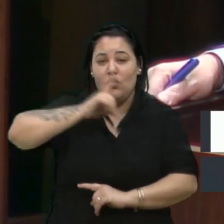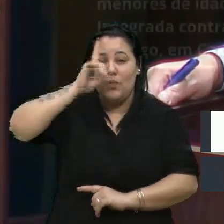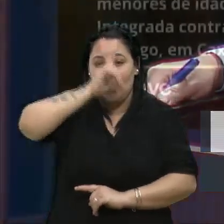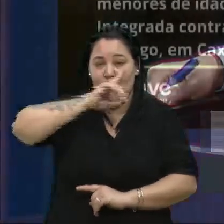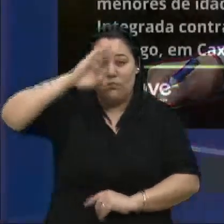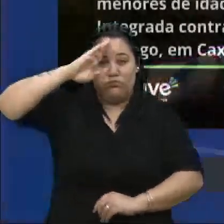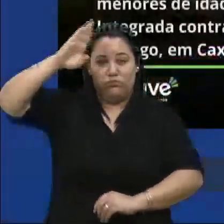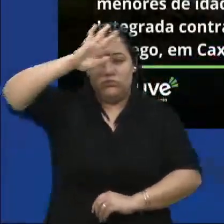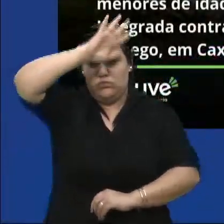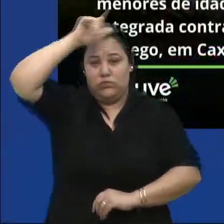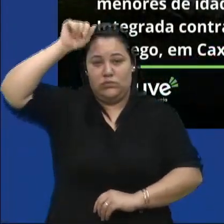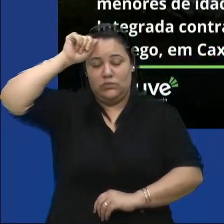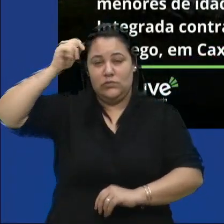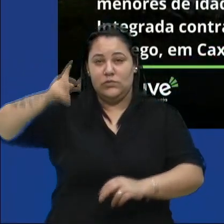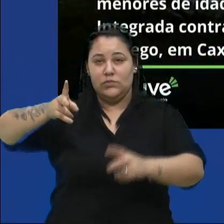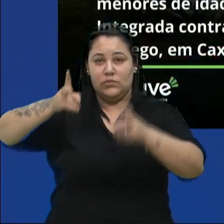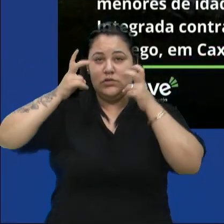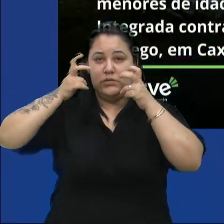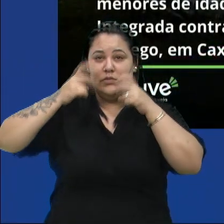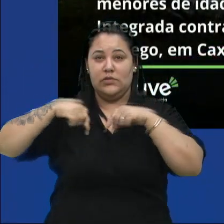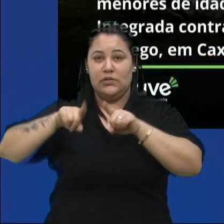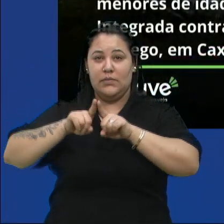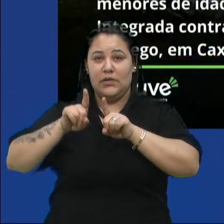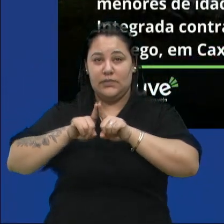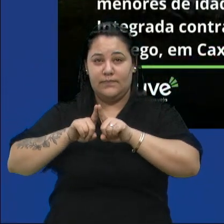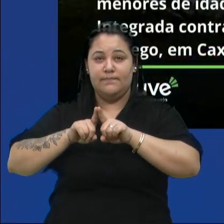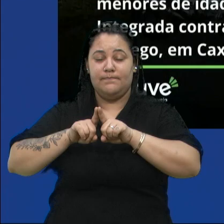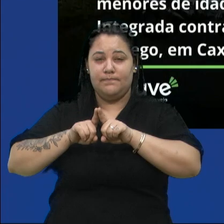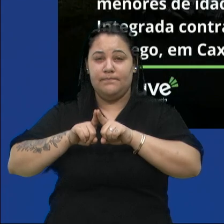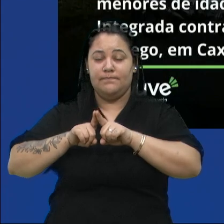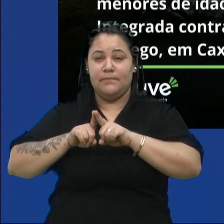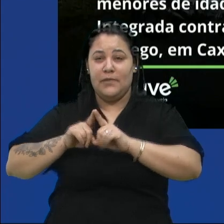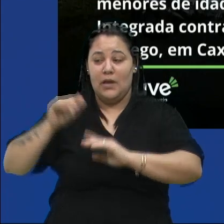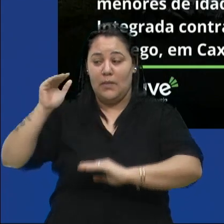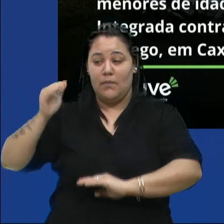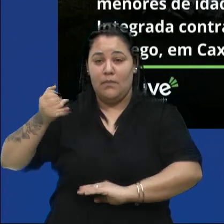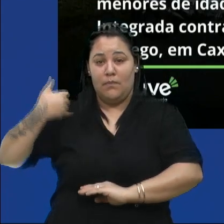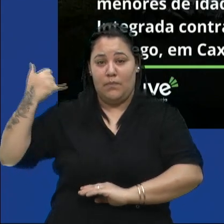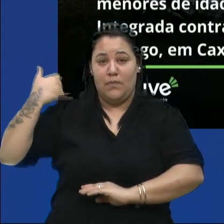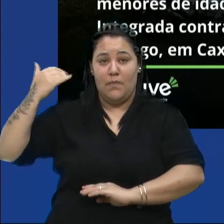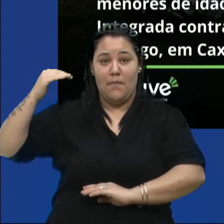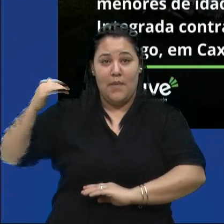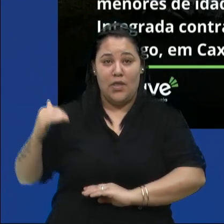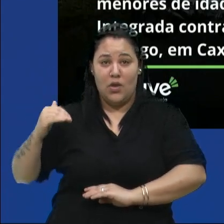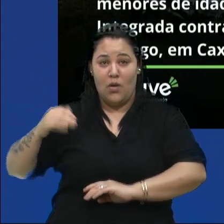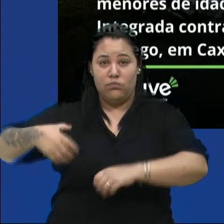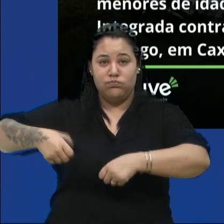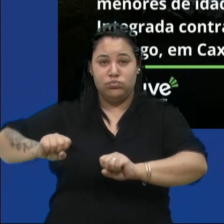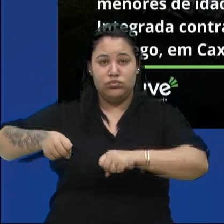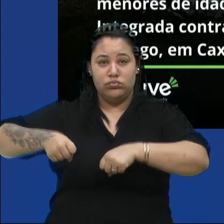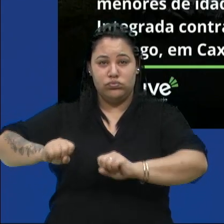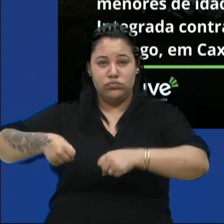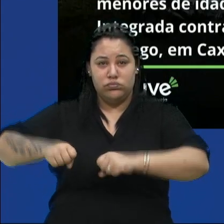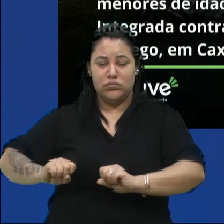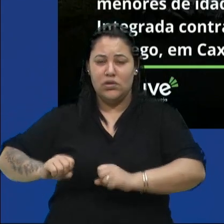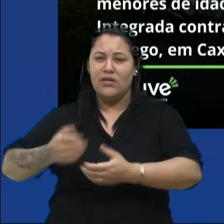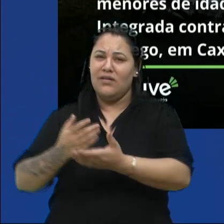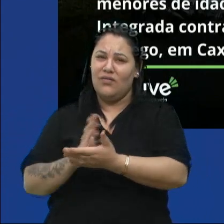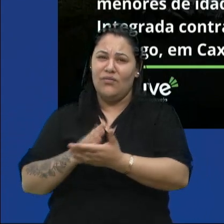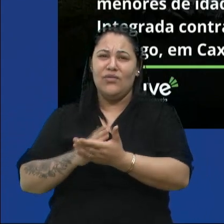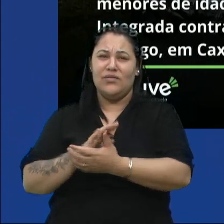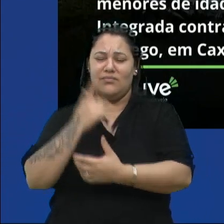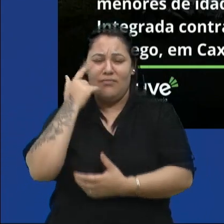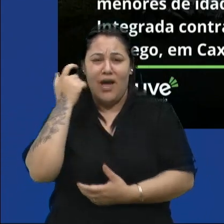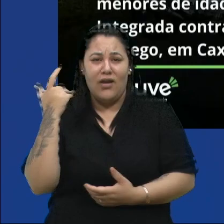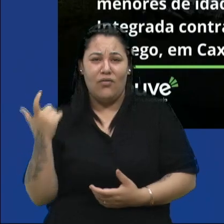Municipal identificou, inclusive, menores que estavam andando de moto ali, e perturbando, vamos dizer, o sossego